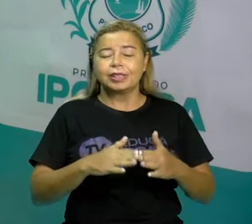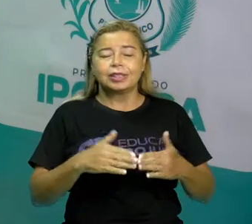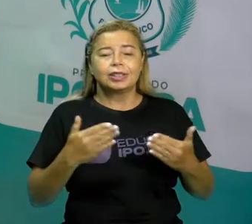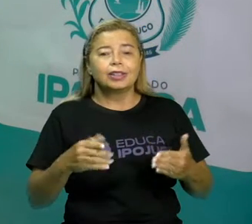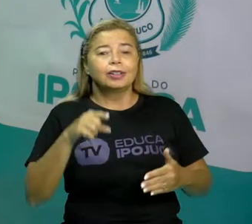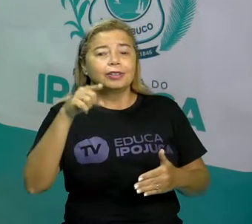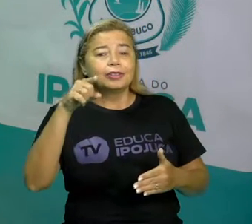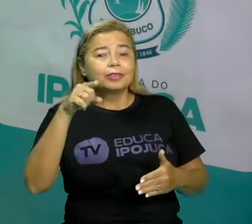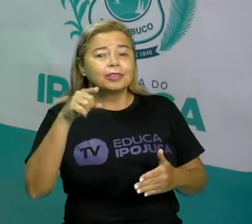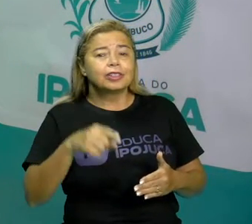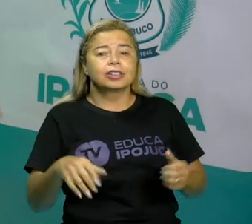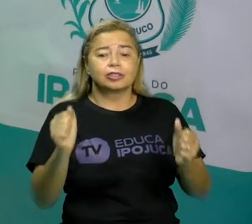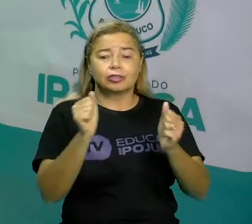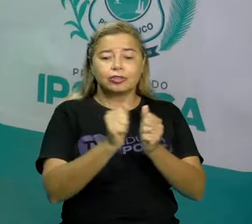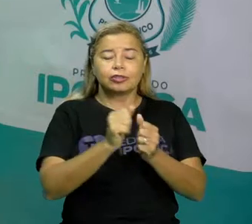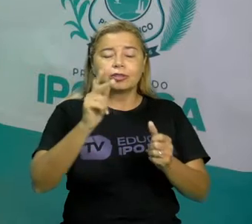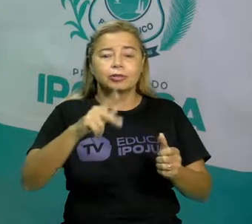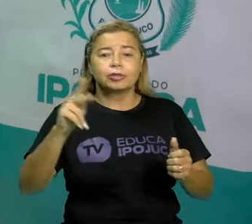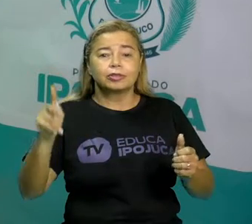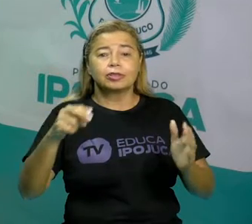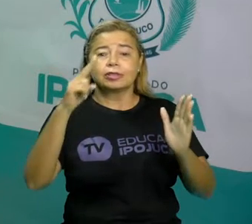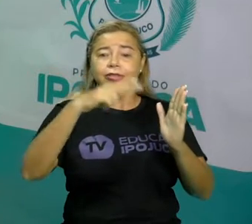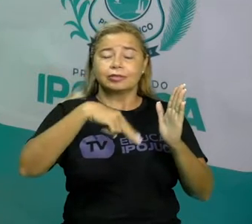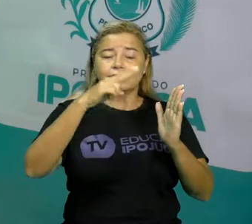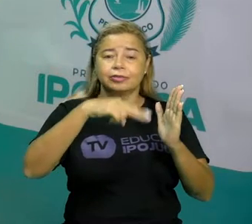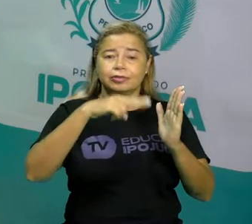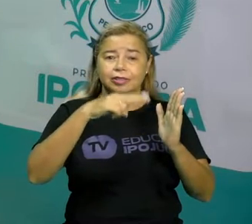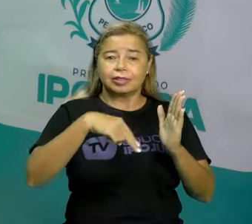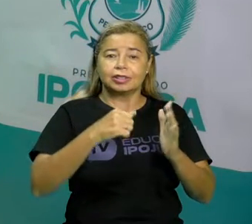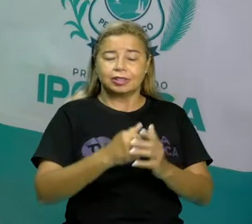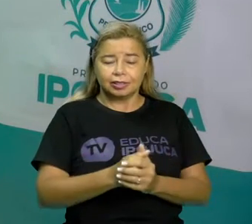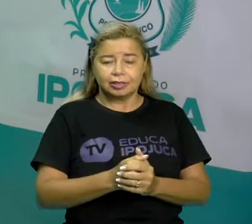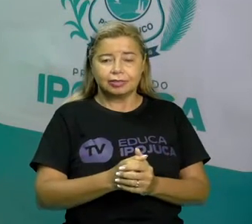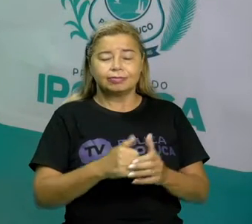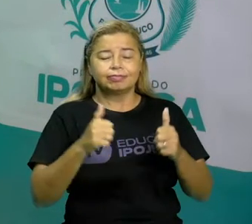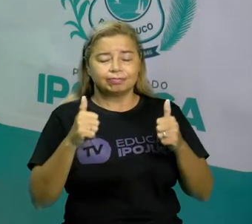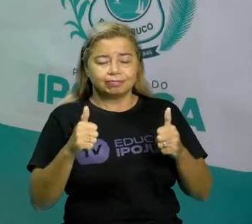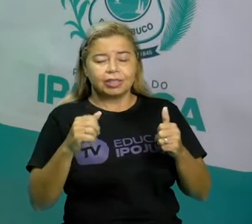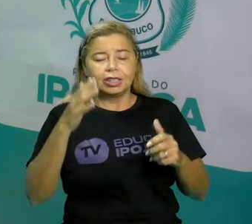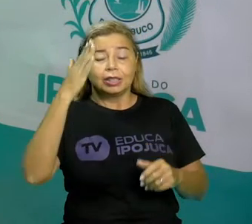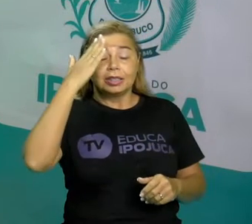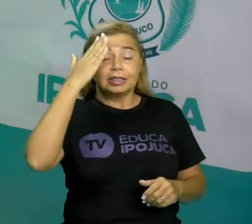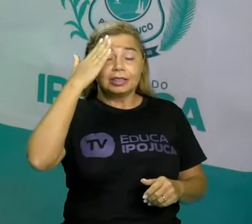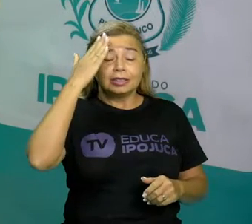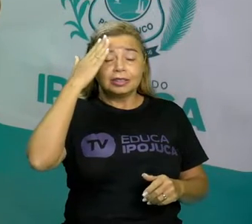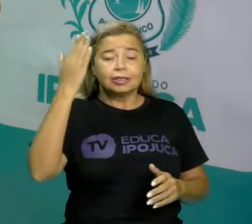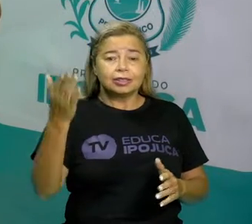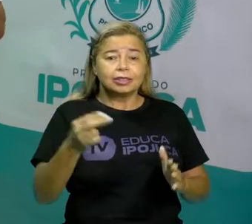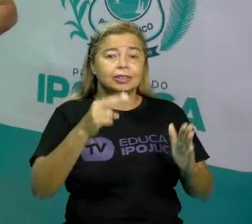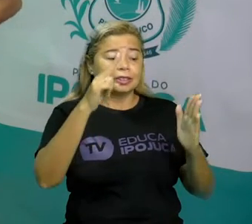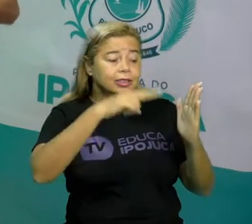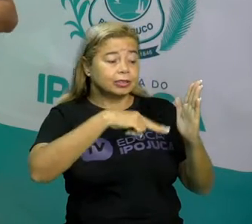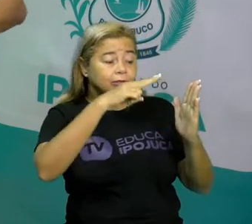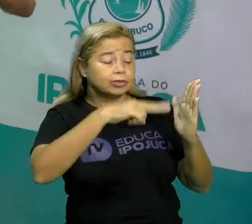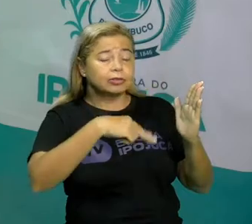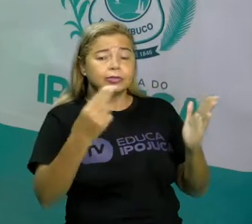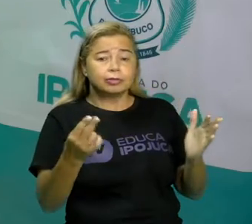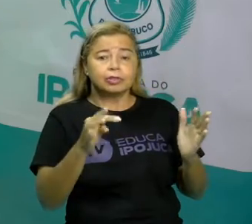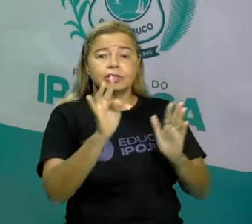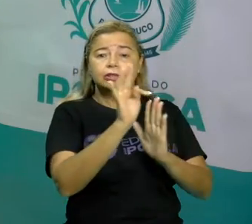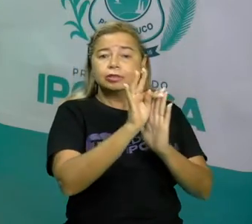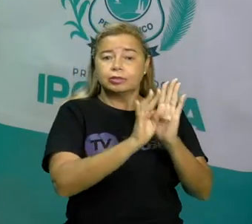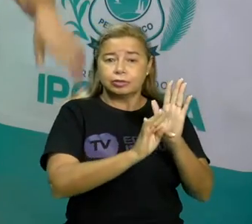a professora aqui na telinha e compreender aquilo que a gente está lendo e aprender a analisar alguns textos, mas assim